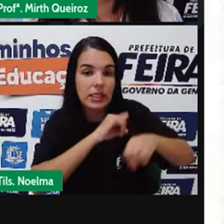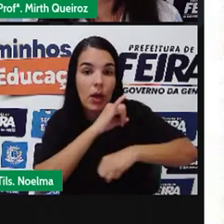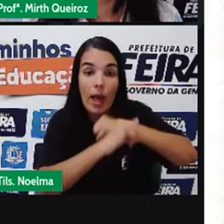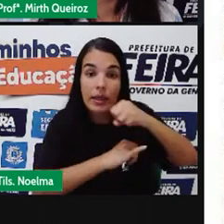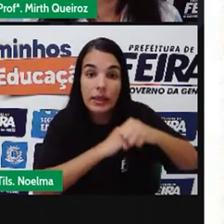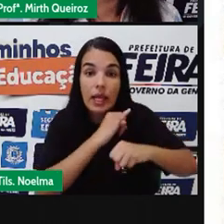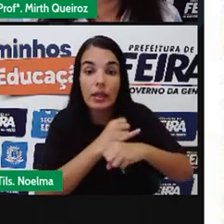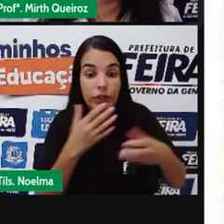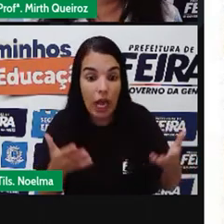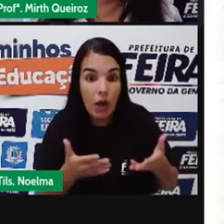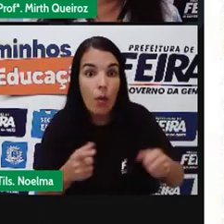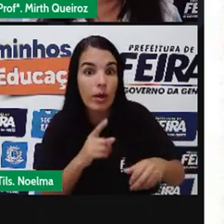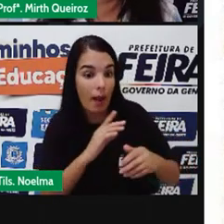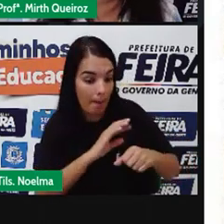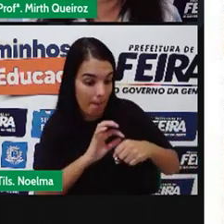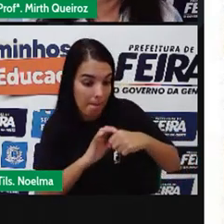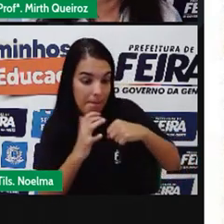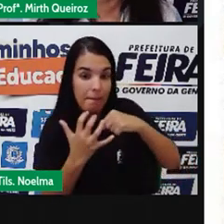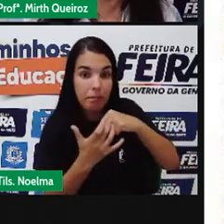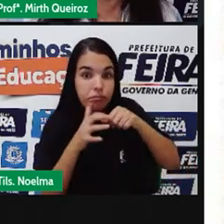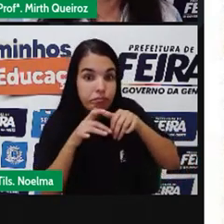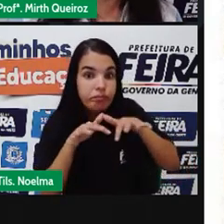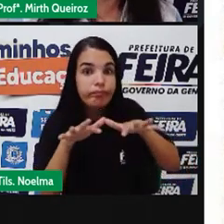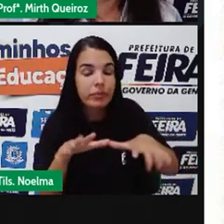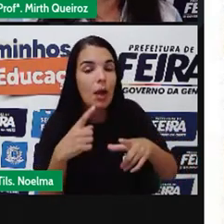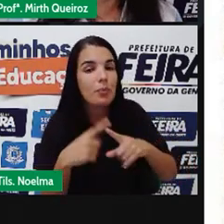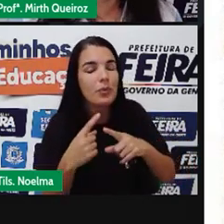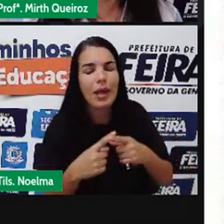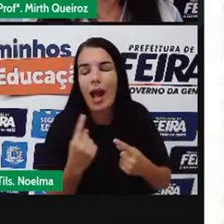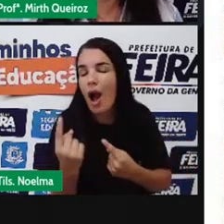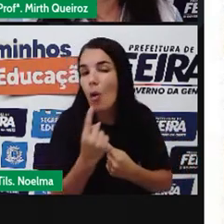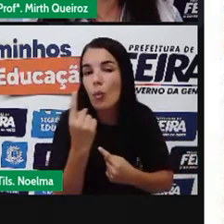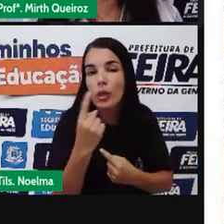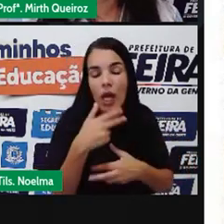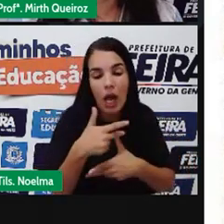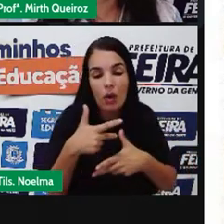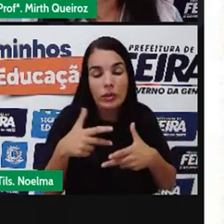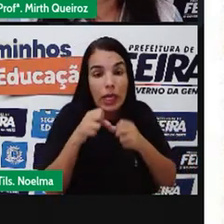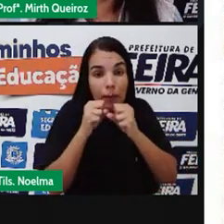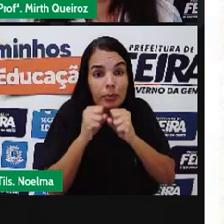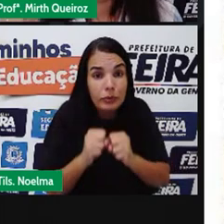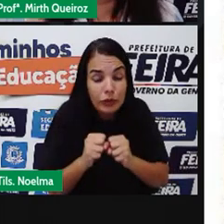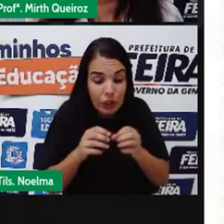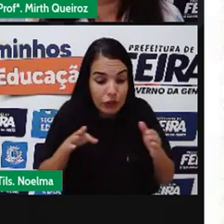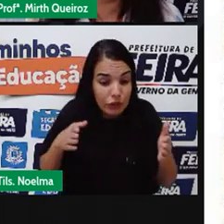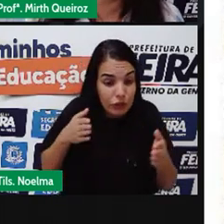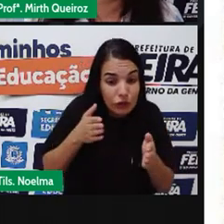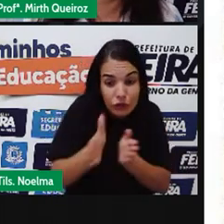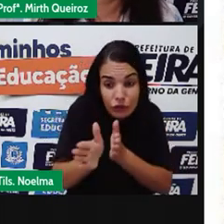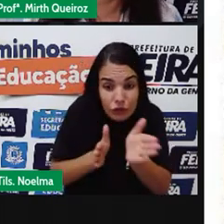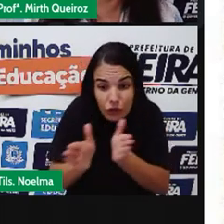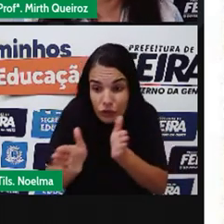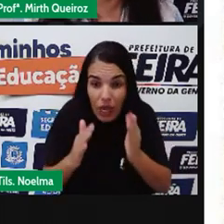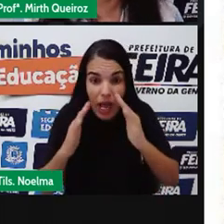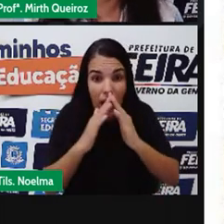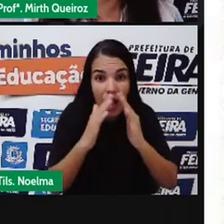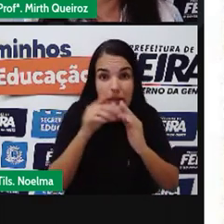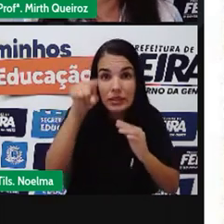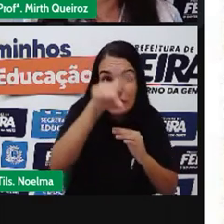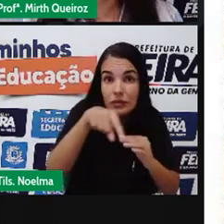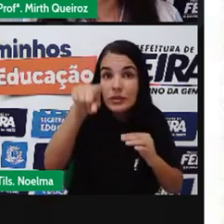internet Nesse período De pandemia Onde o único Recurso Que a gente Tinha para Chegar até A casa De vocês